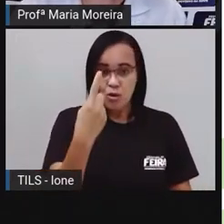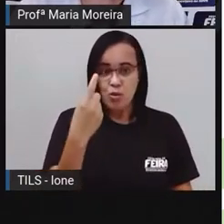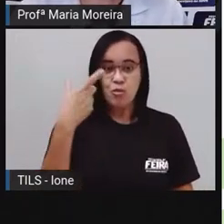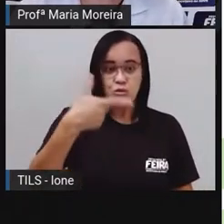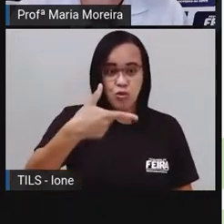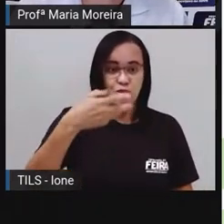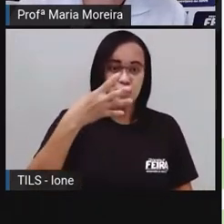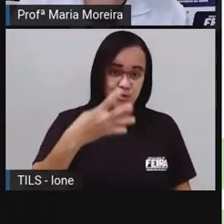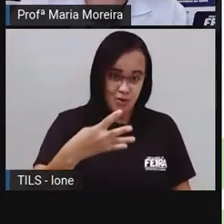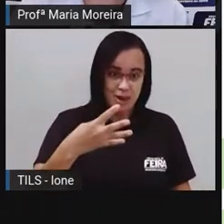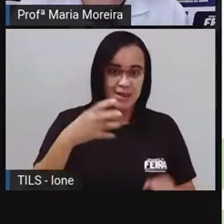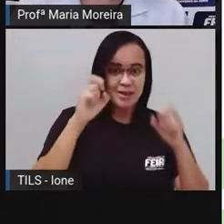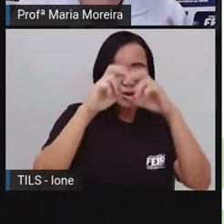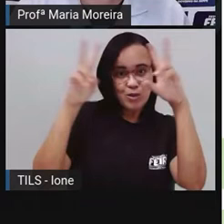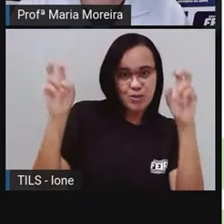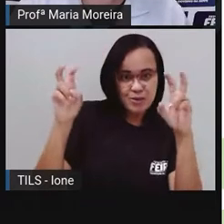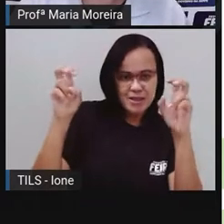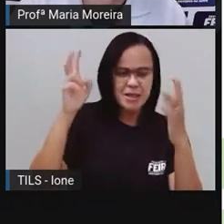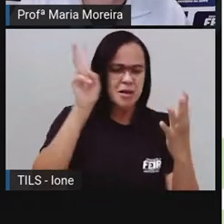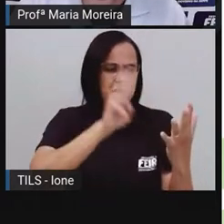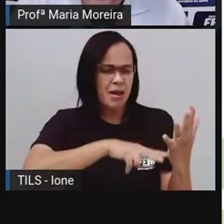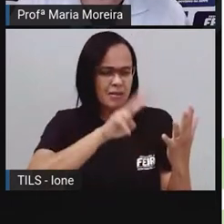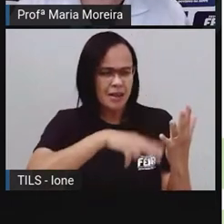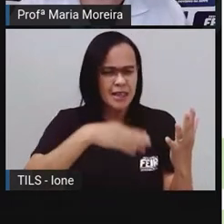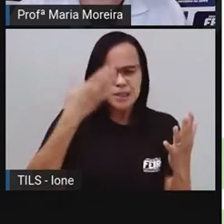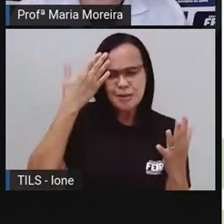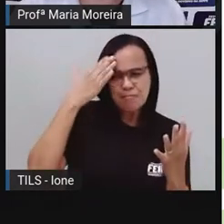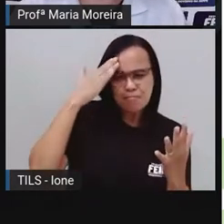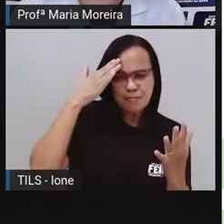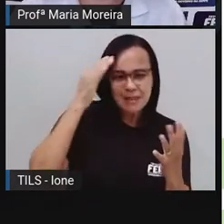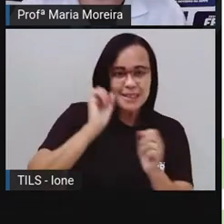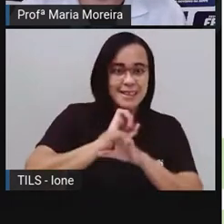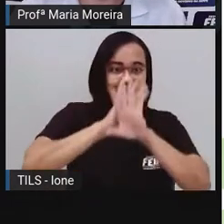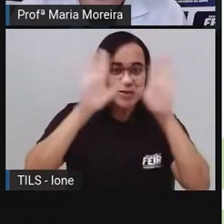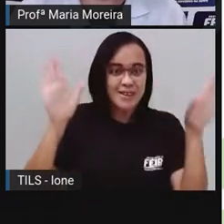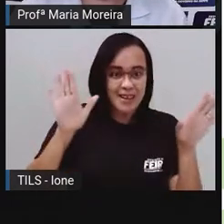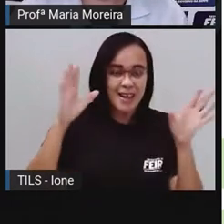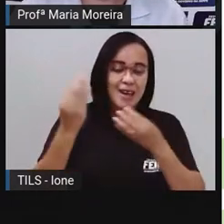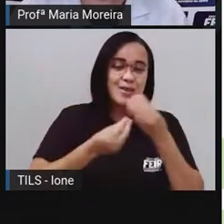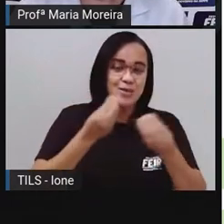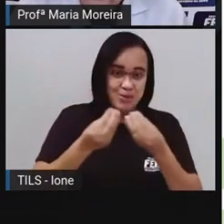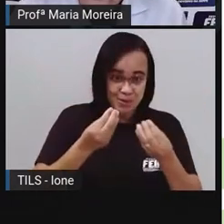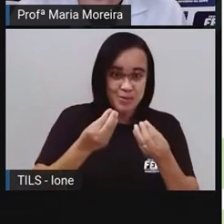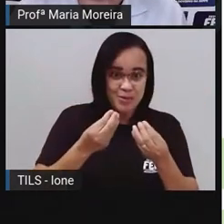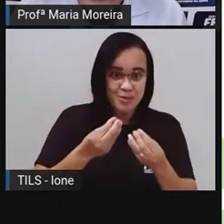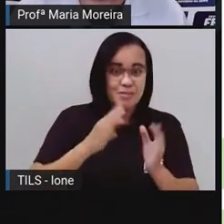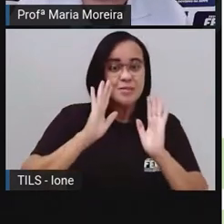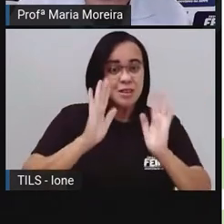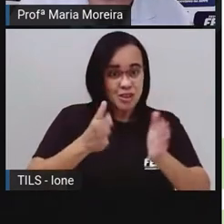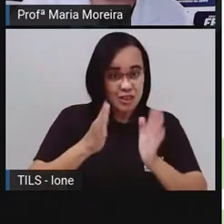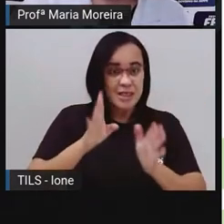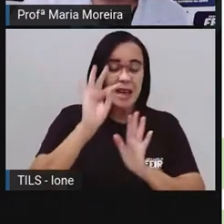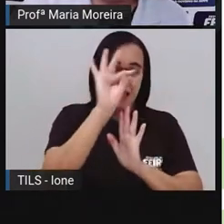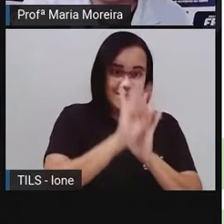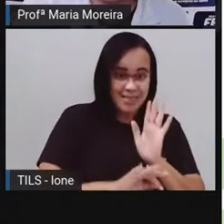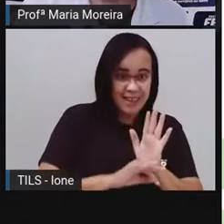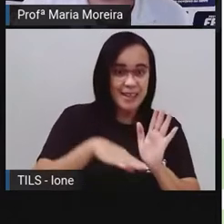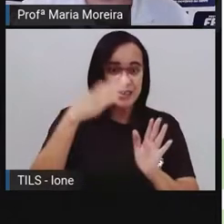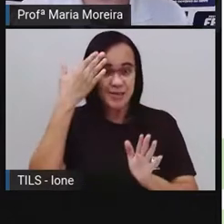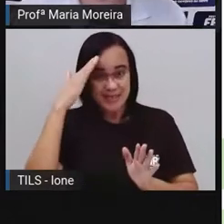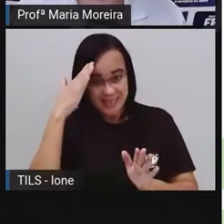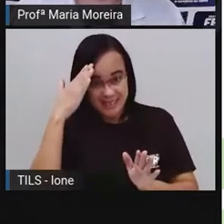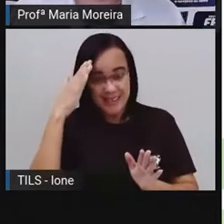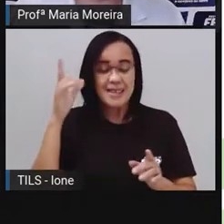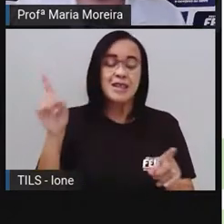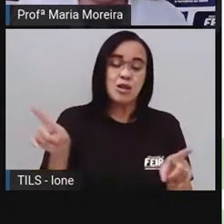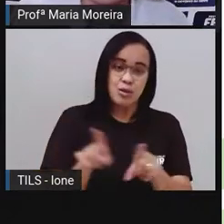o tema tá aí, né, lendo e interpretando, já teve outros momentos aí de interpretação de texto e hoje discurso direto